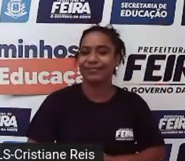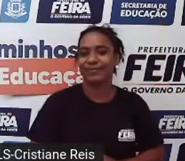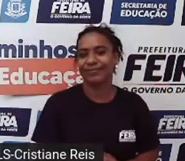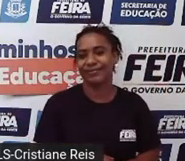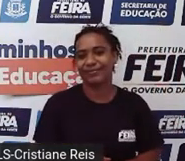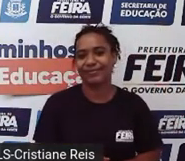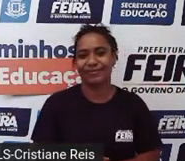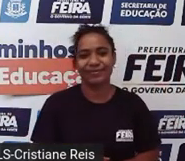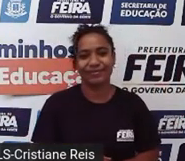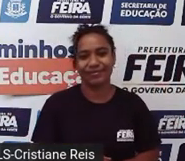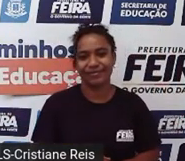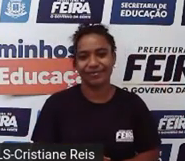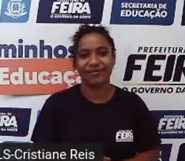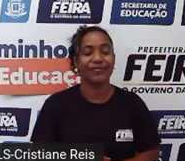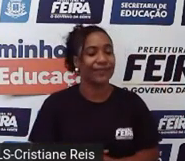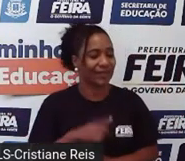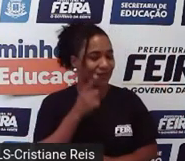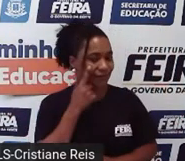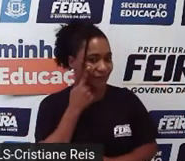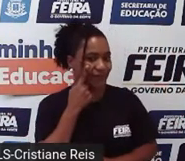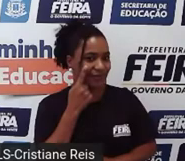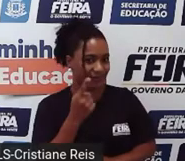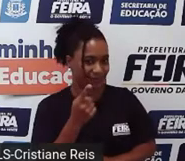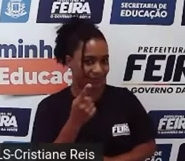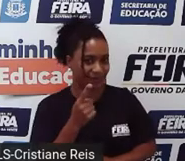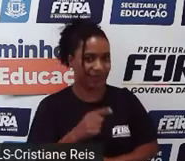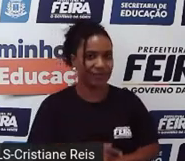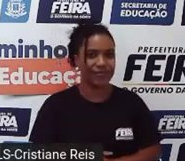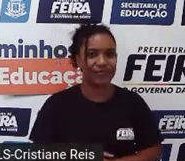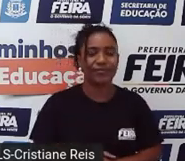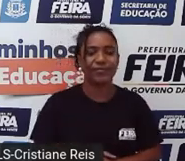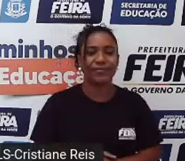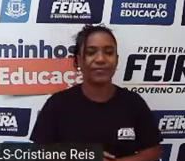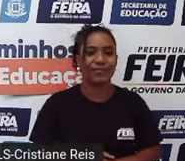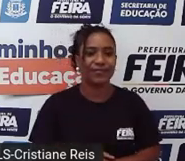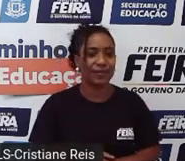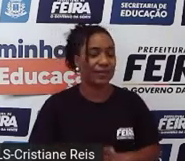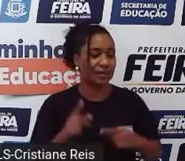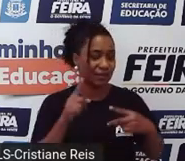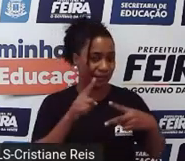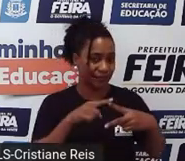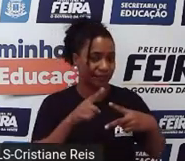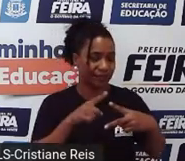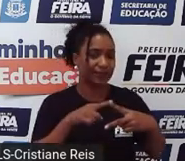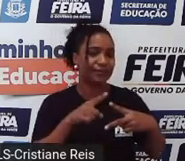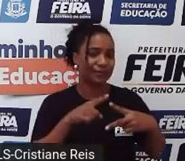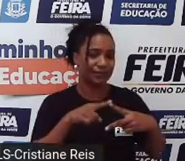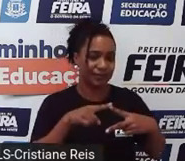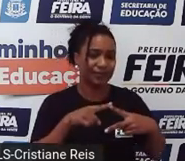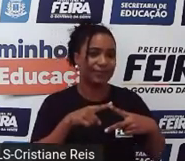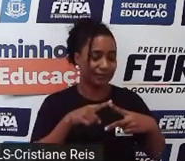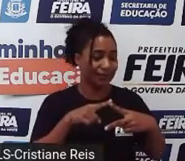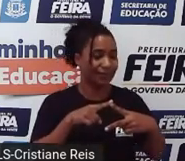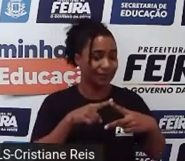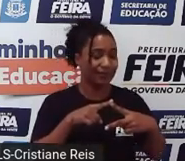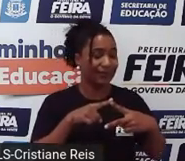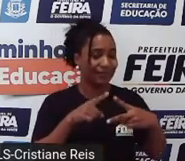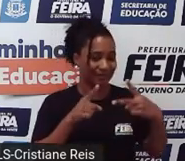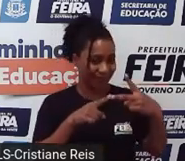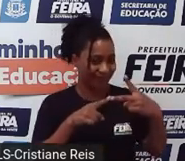And here, observem essas duas imagens. Na primeira situação, it's cloud.